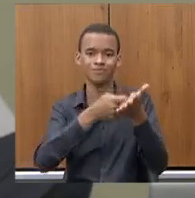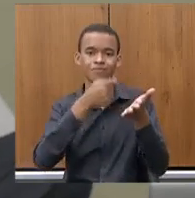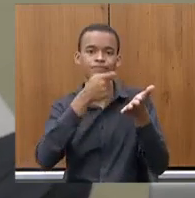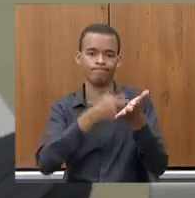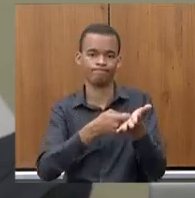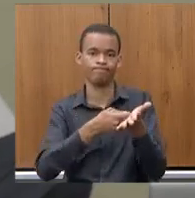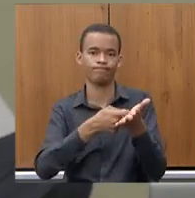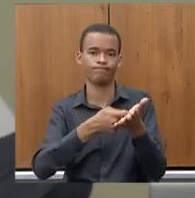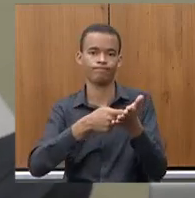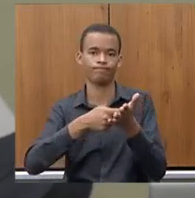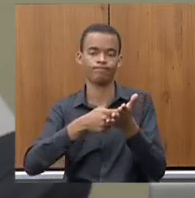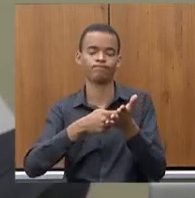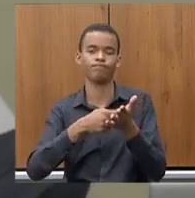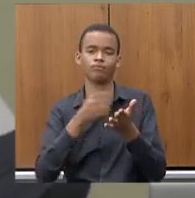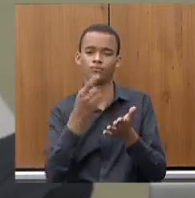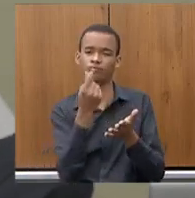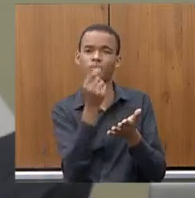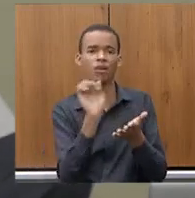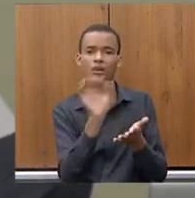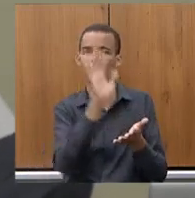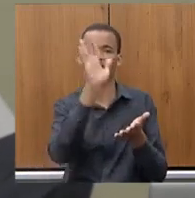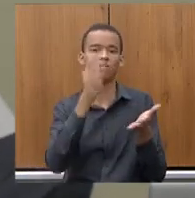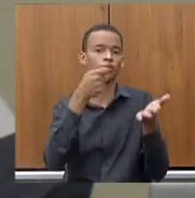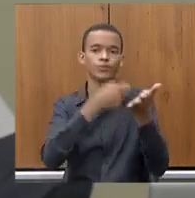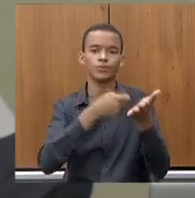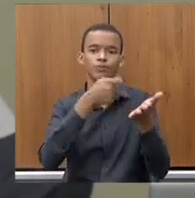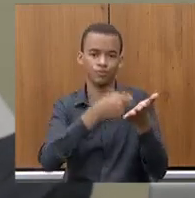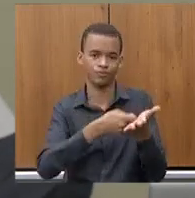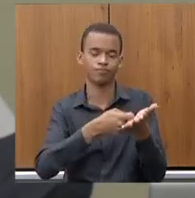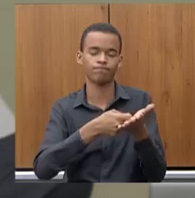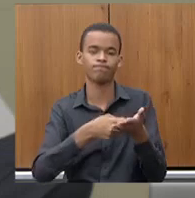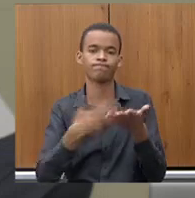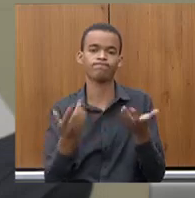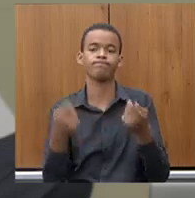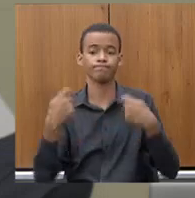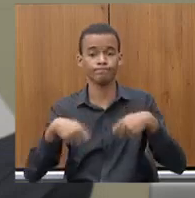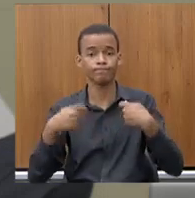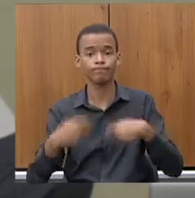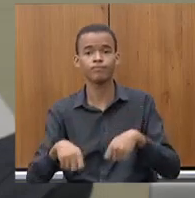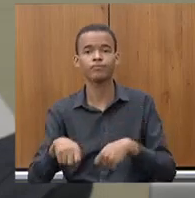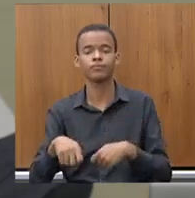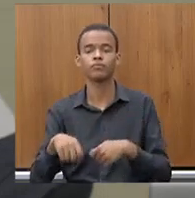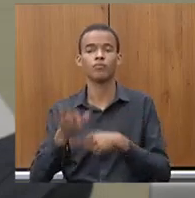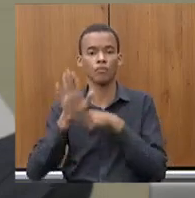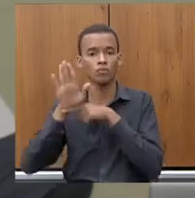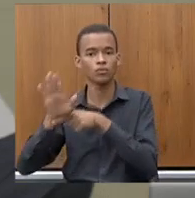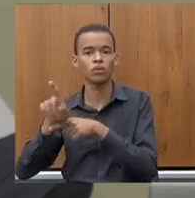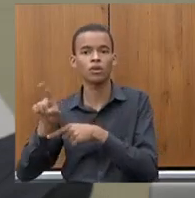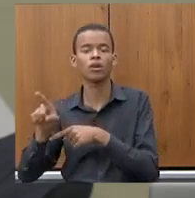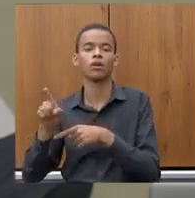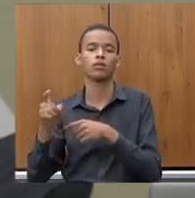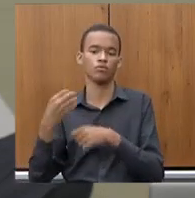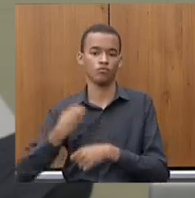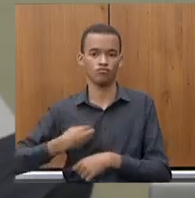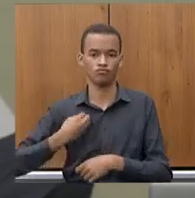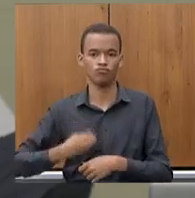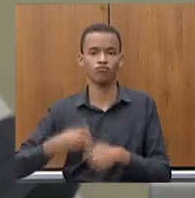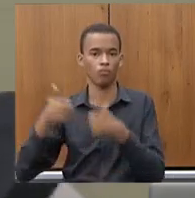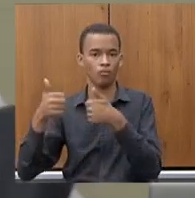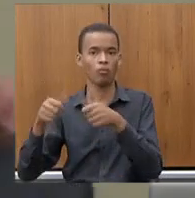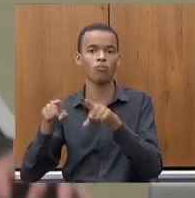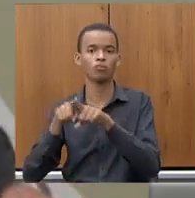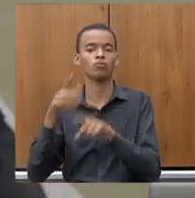infraestrutura de saneamento básico que impacta na saúde e impacta em outras questões